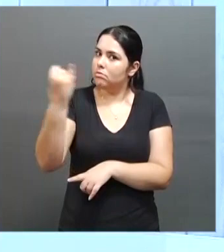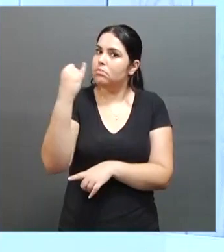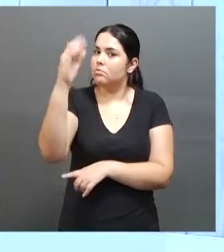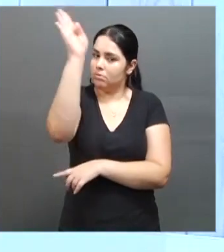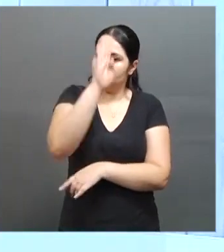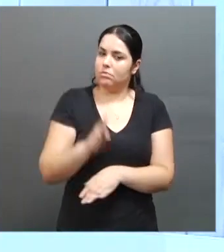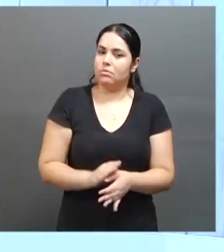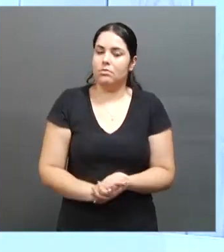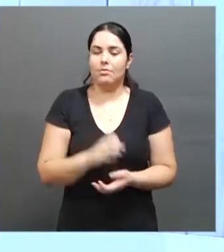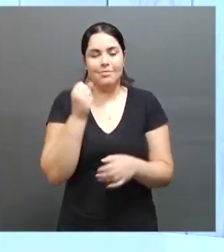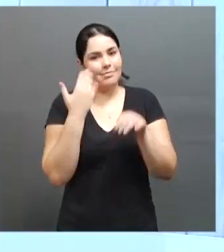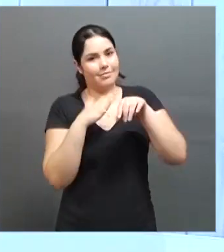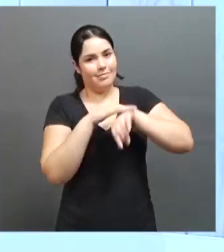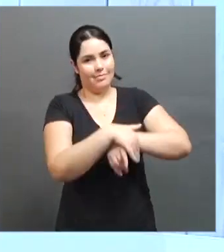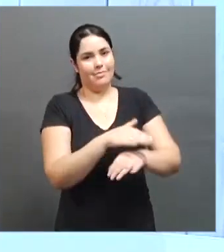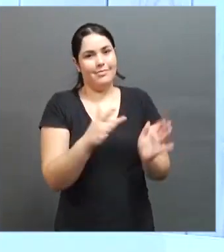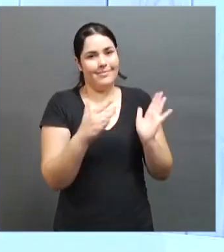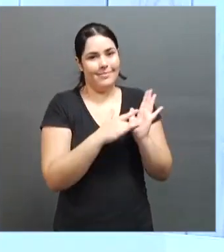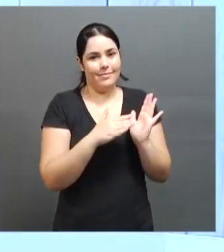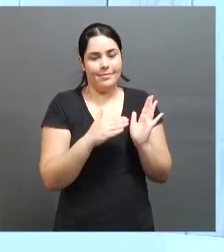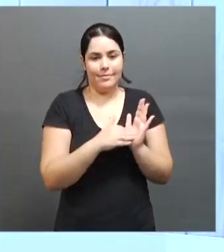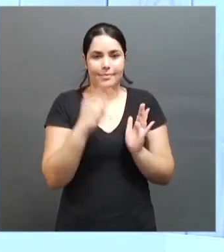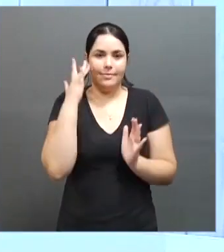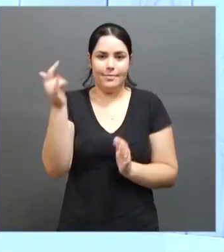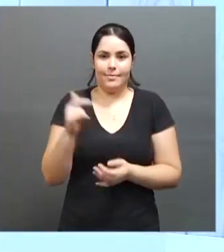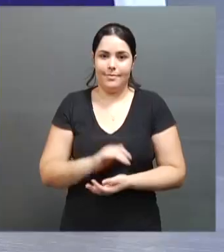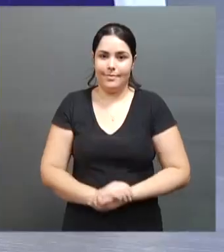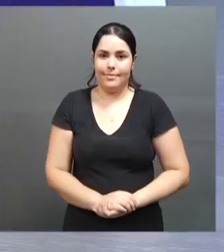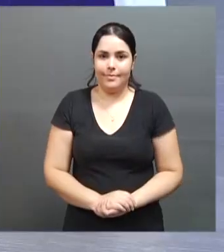Brasil. Uma ótima noite para você e até amanhã.